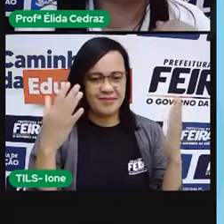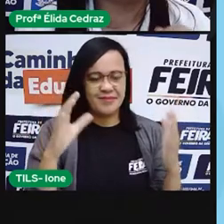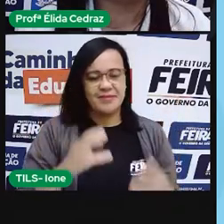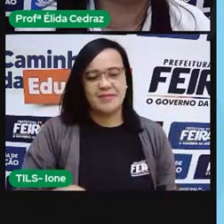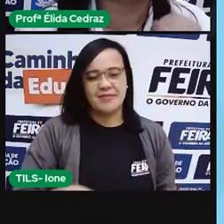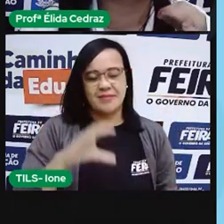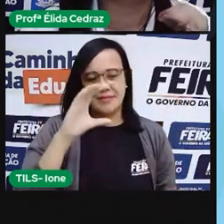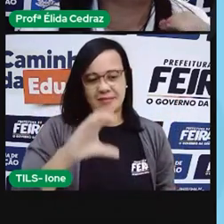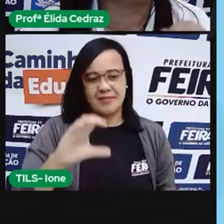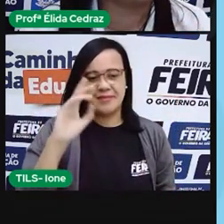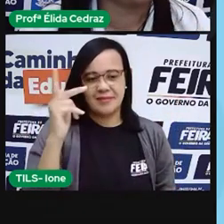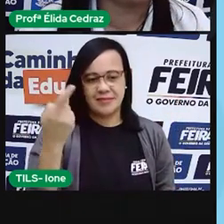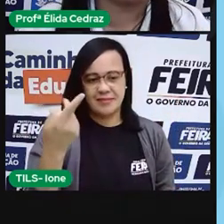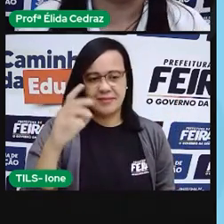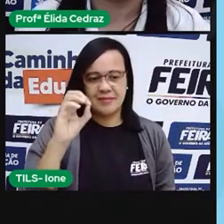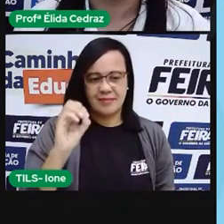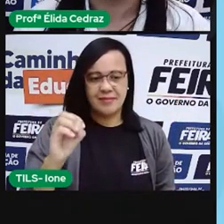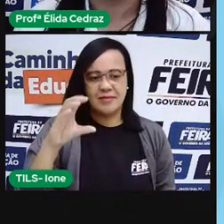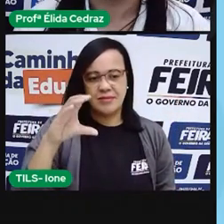Chocolate.